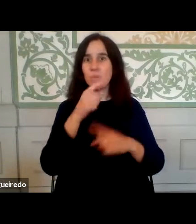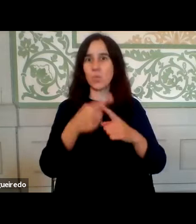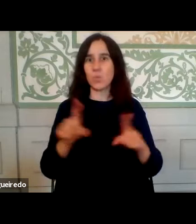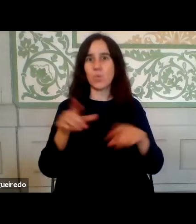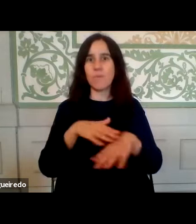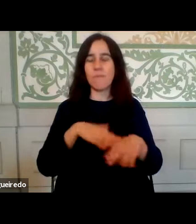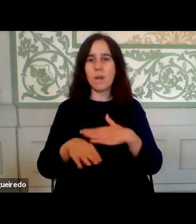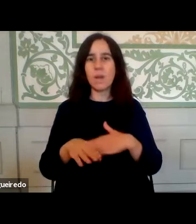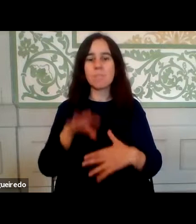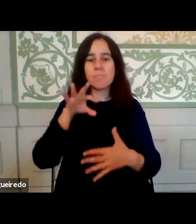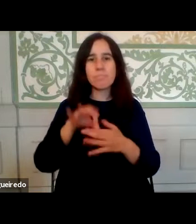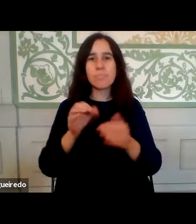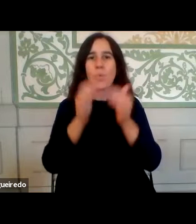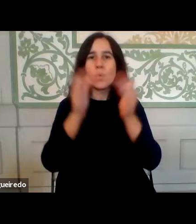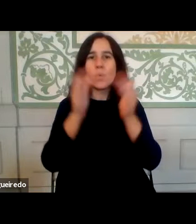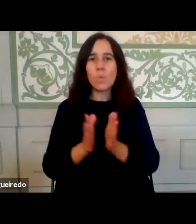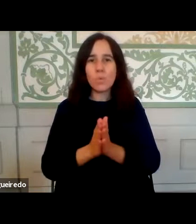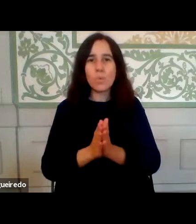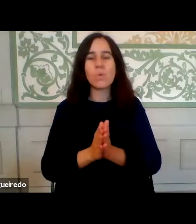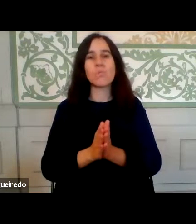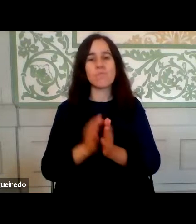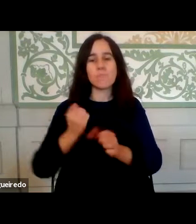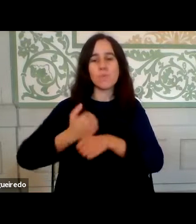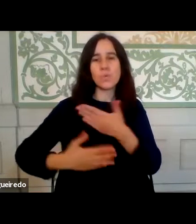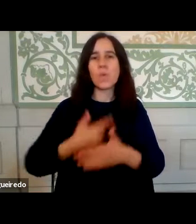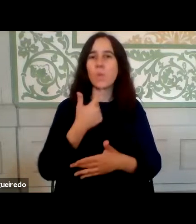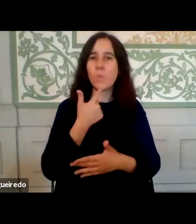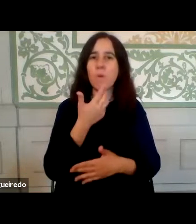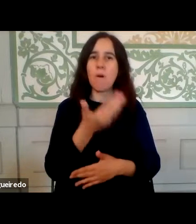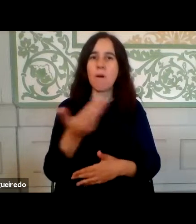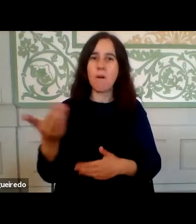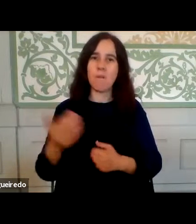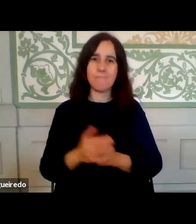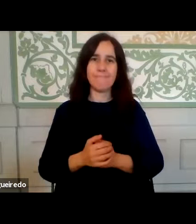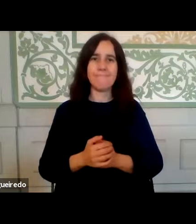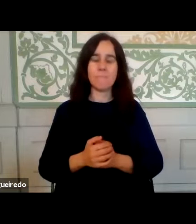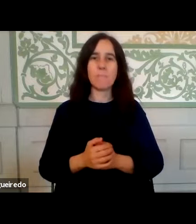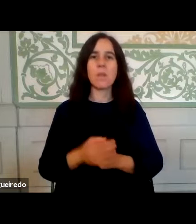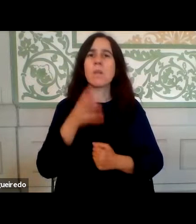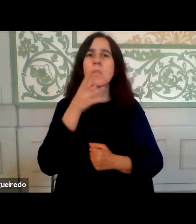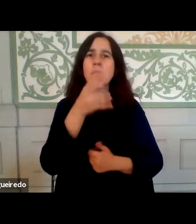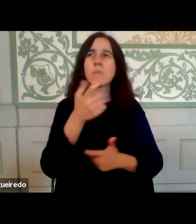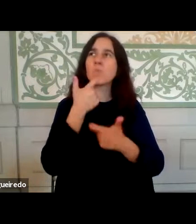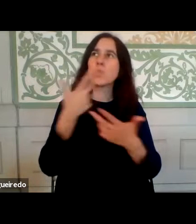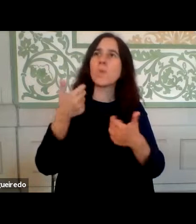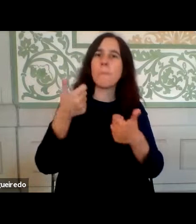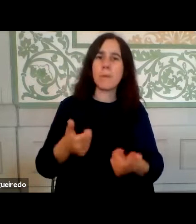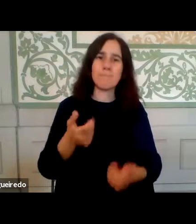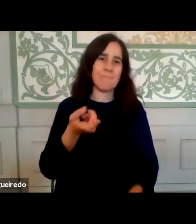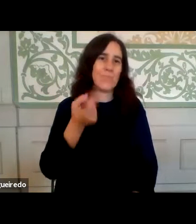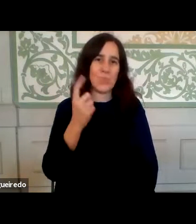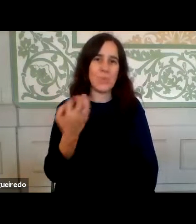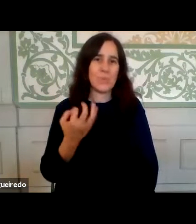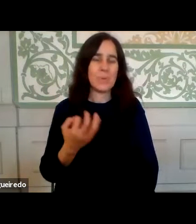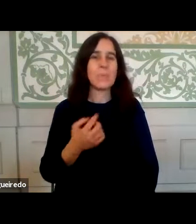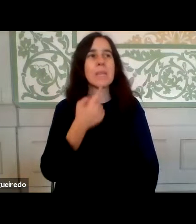mantendo-nos todos muito, muito funcionais. Não vamos dizer que tudo correu bem, não vamos